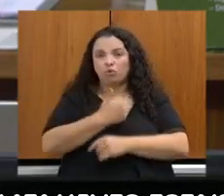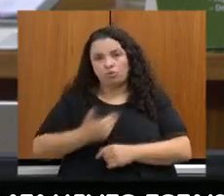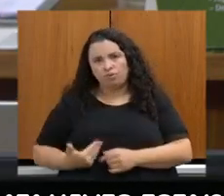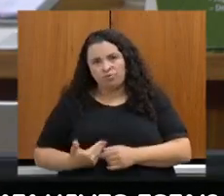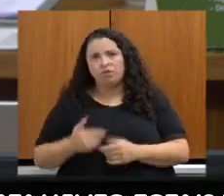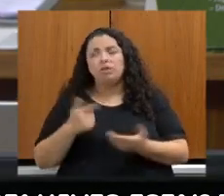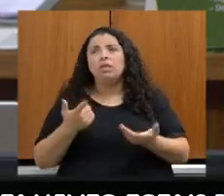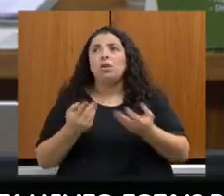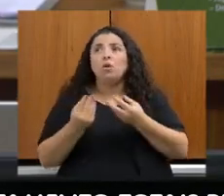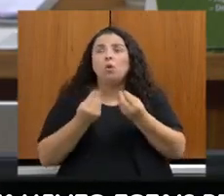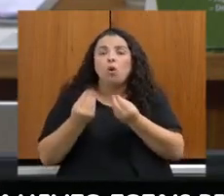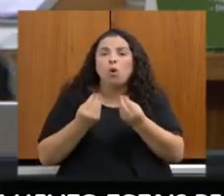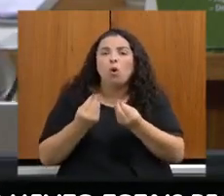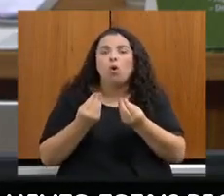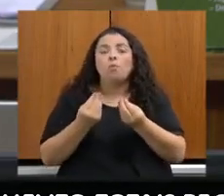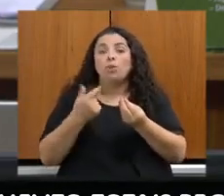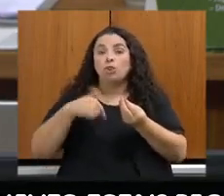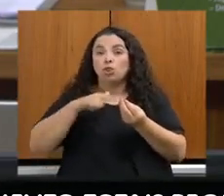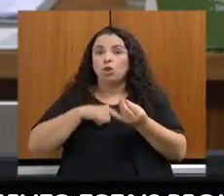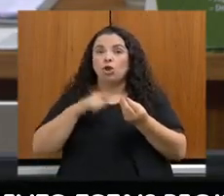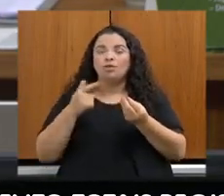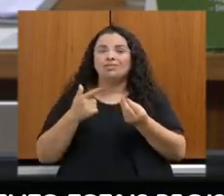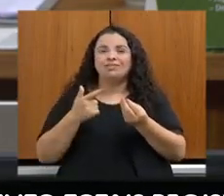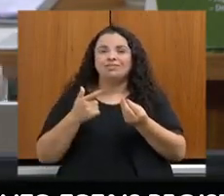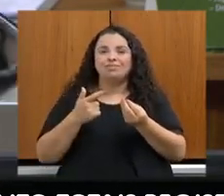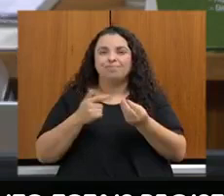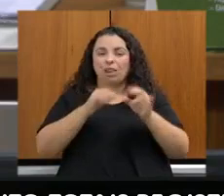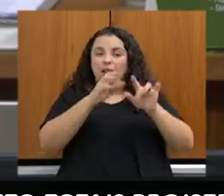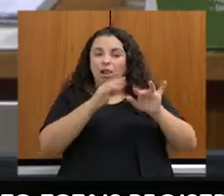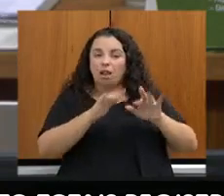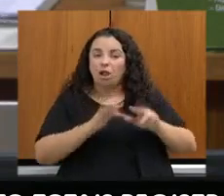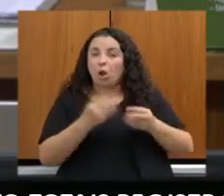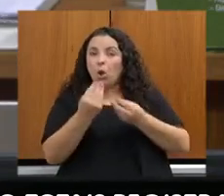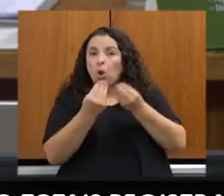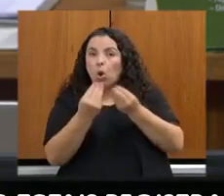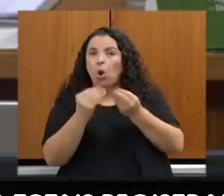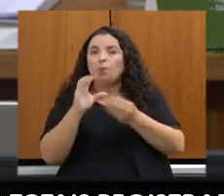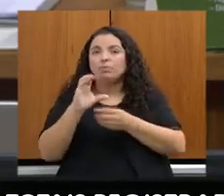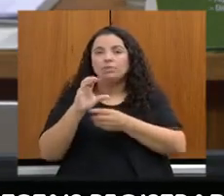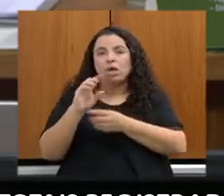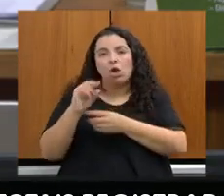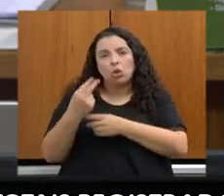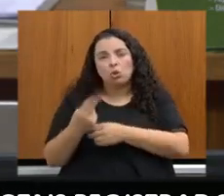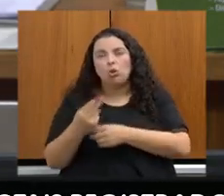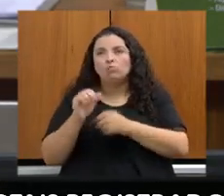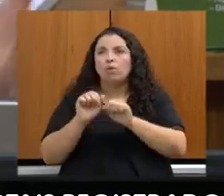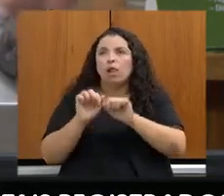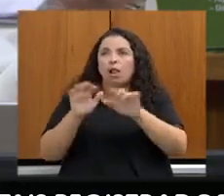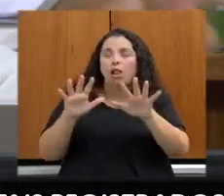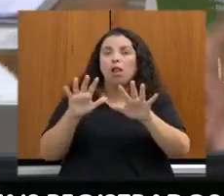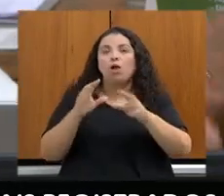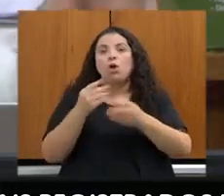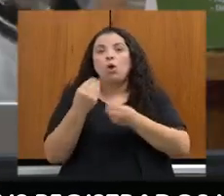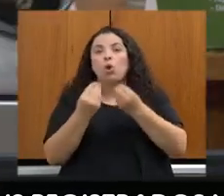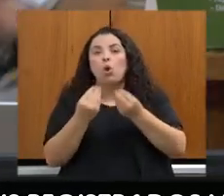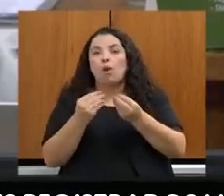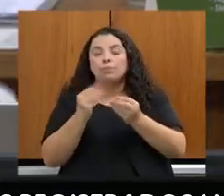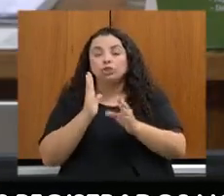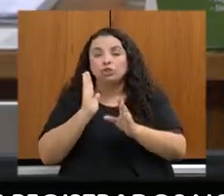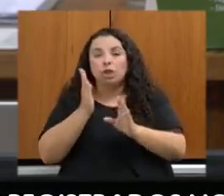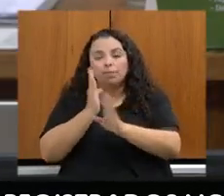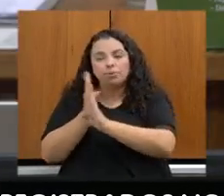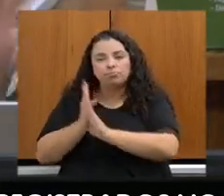partir das nossas emissões, do nosso inventário de emissões, da detecção atualizada da situação, nós vamos